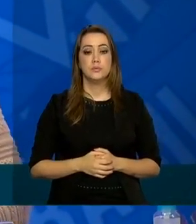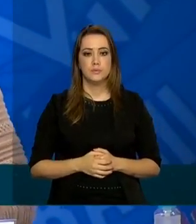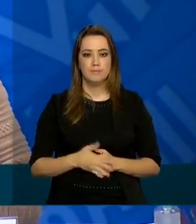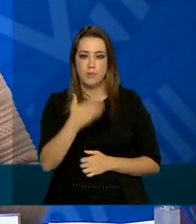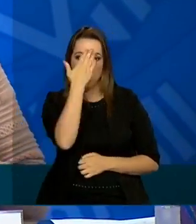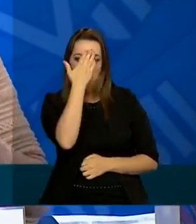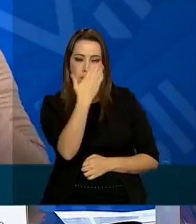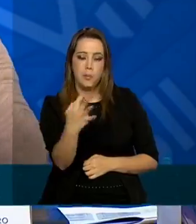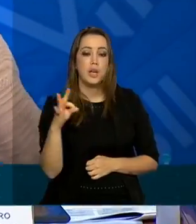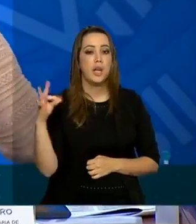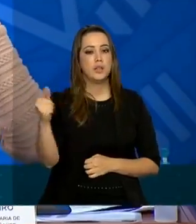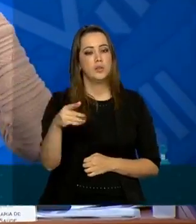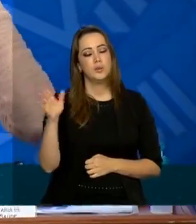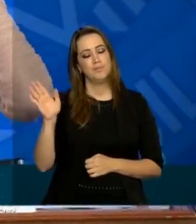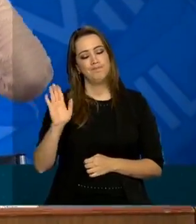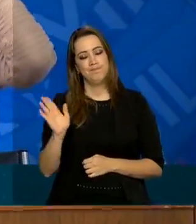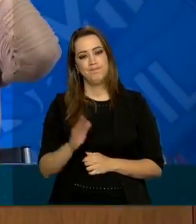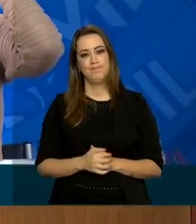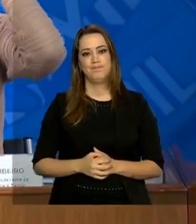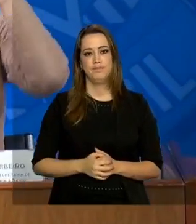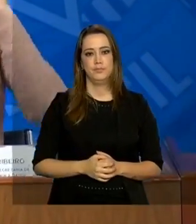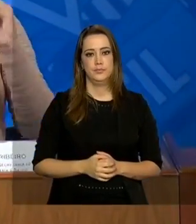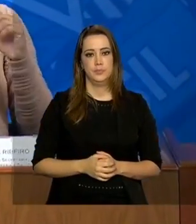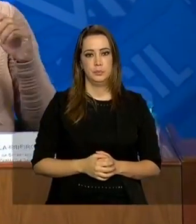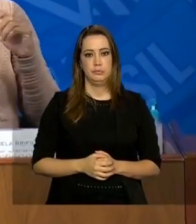obrigada a todos até a próxima coletiva